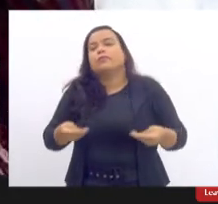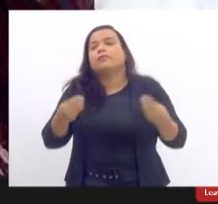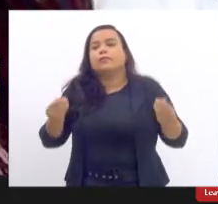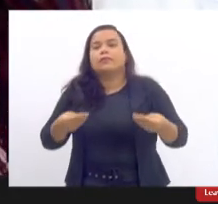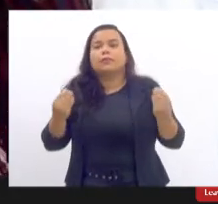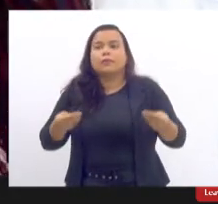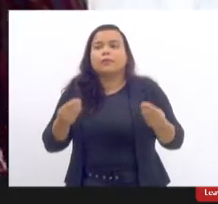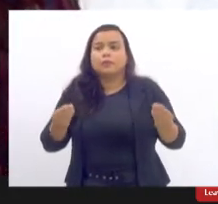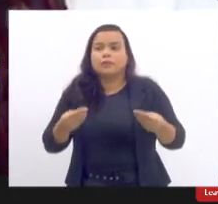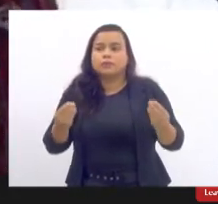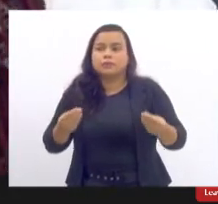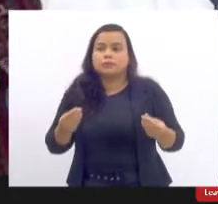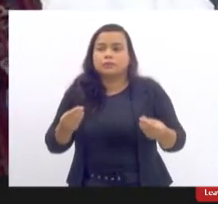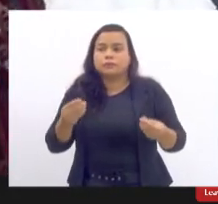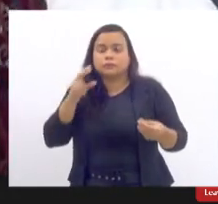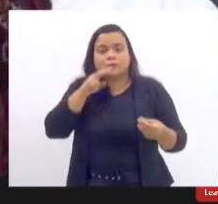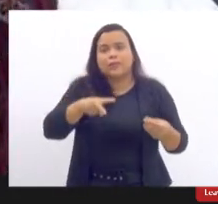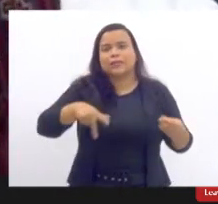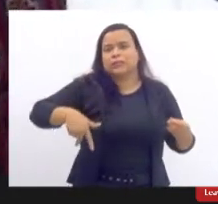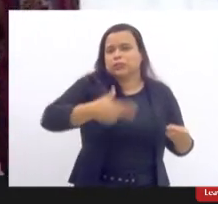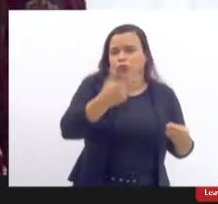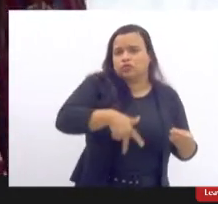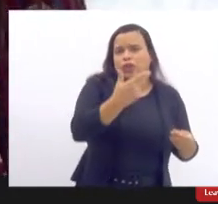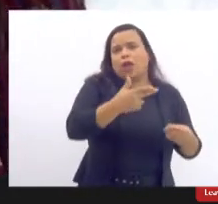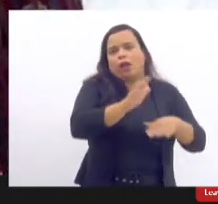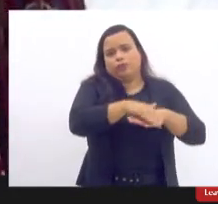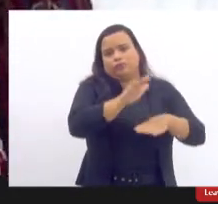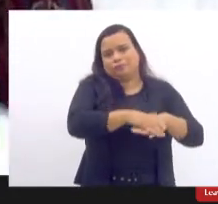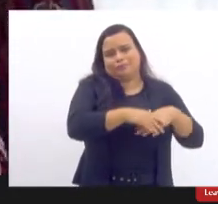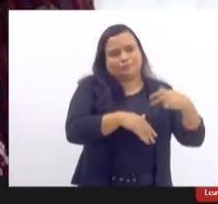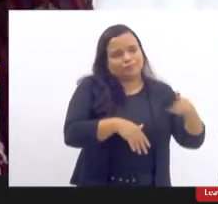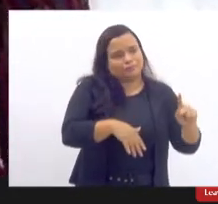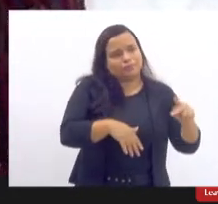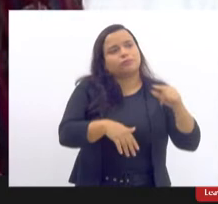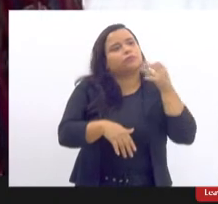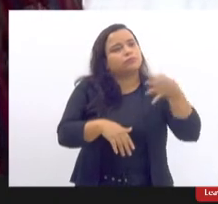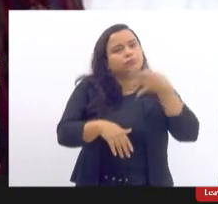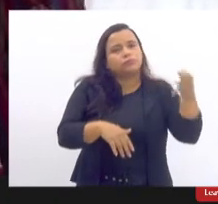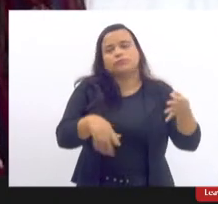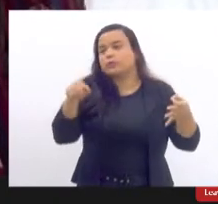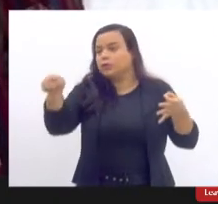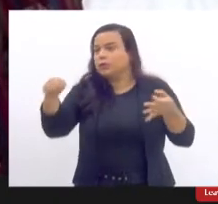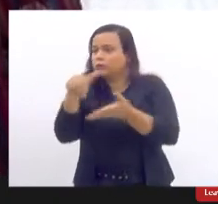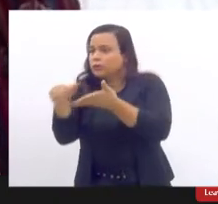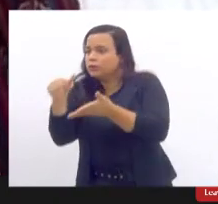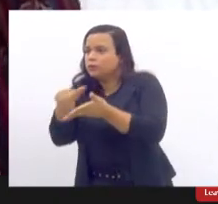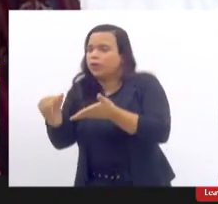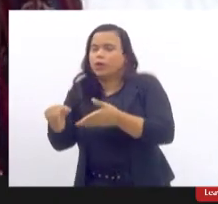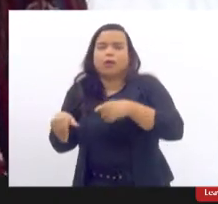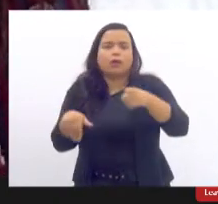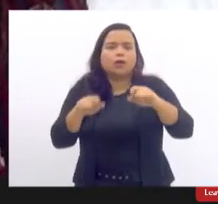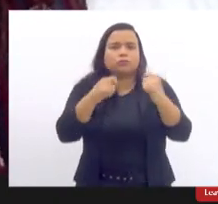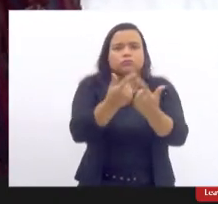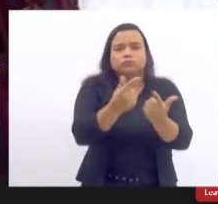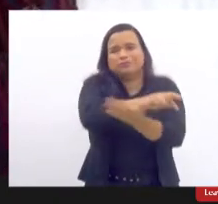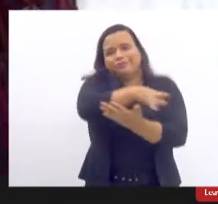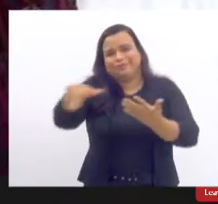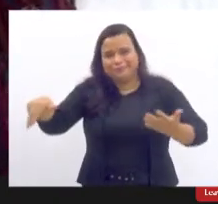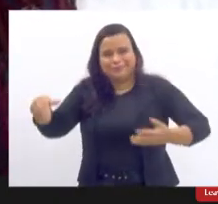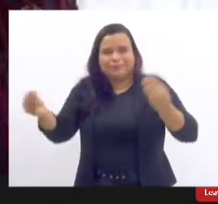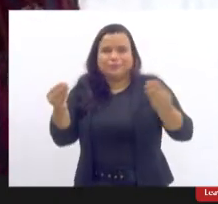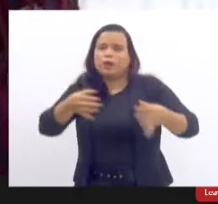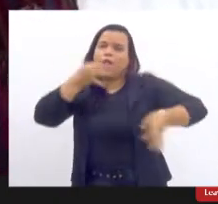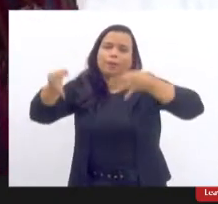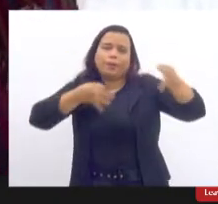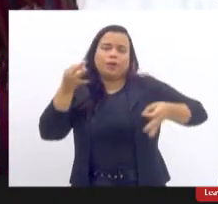O cirurgião é por um lado, a secretaria por outro, a assembleia. O que que nós podemos fazer para aumentar a informação